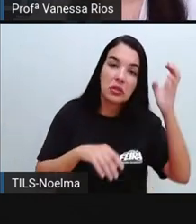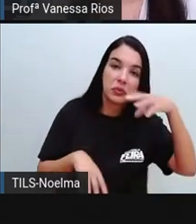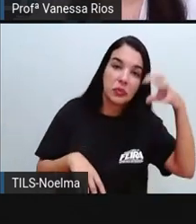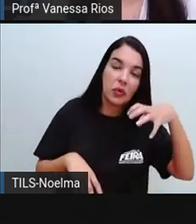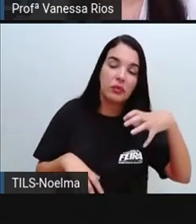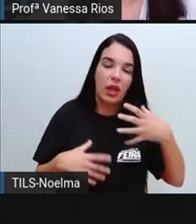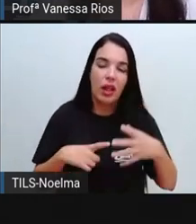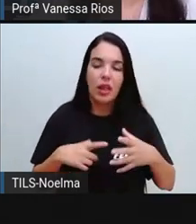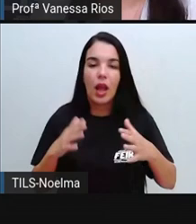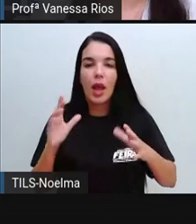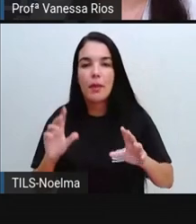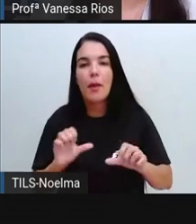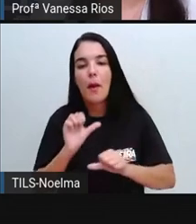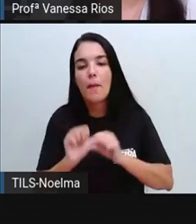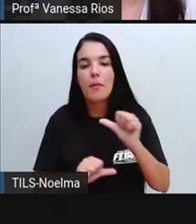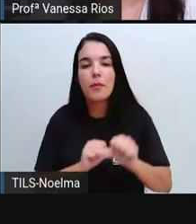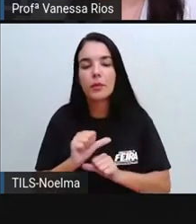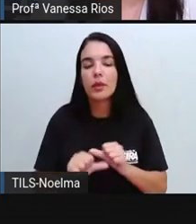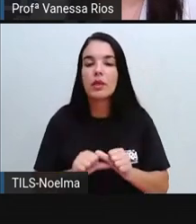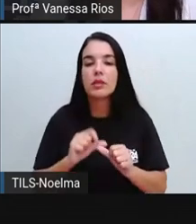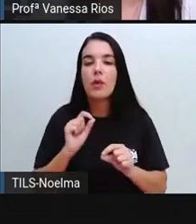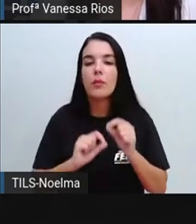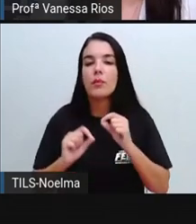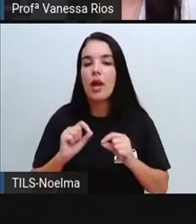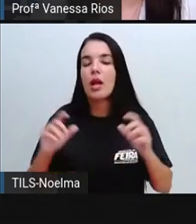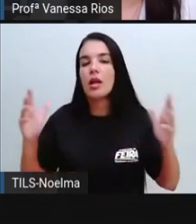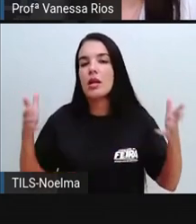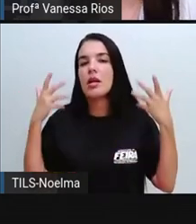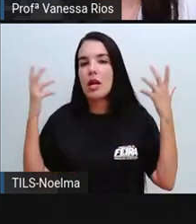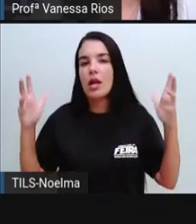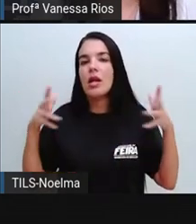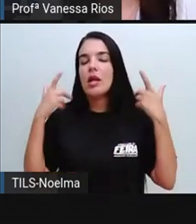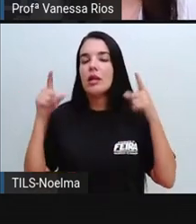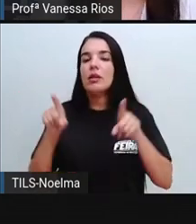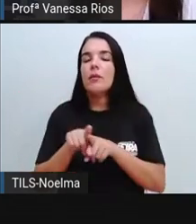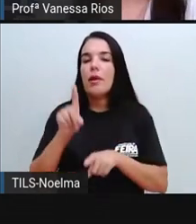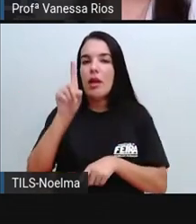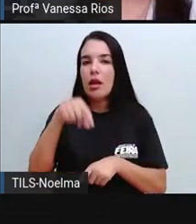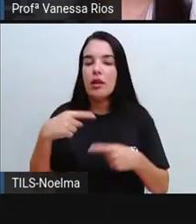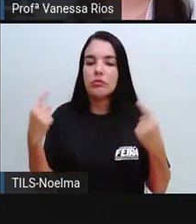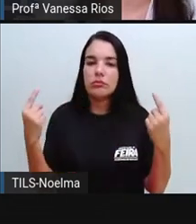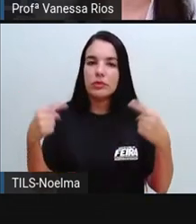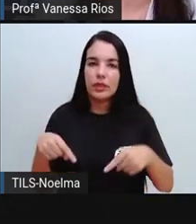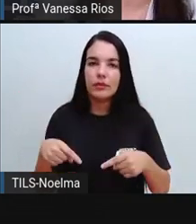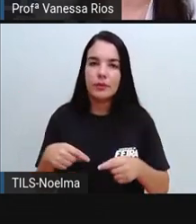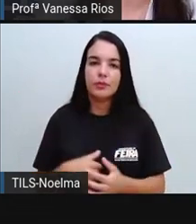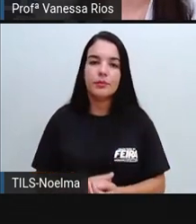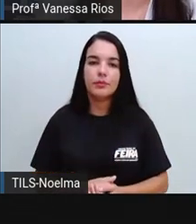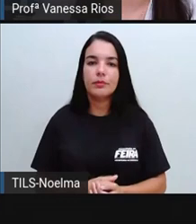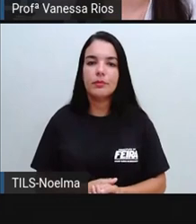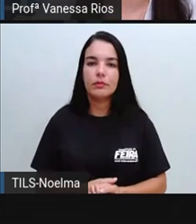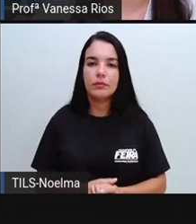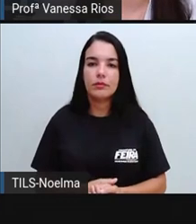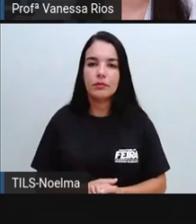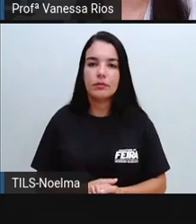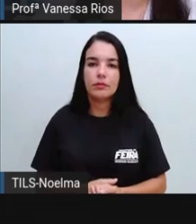se tornam também um dos problemas, um dos desafios a serem enfrentados.